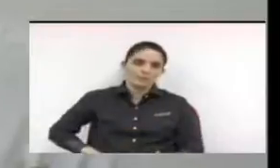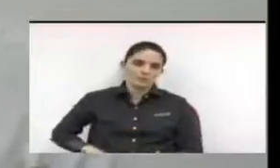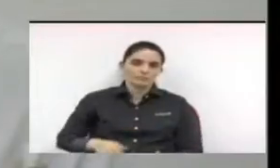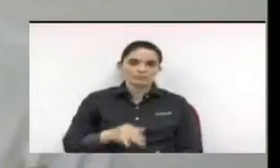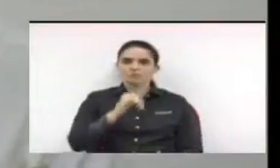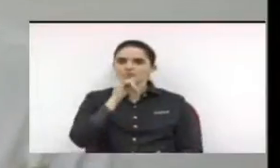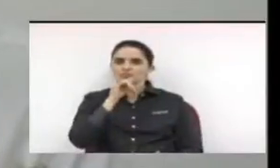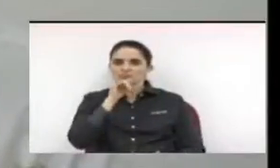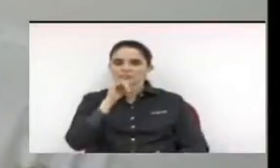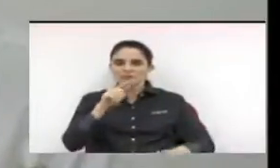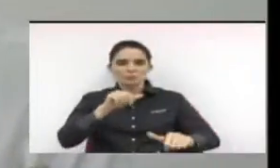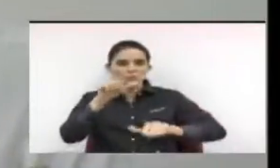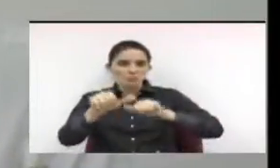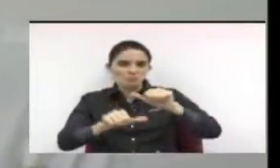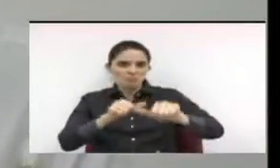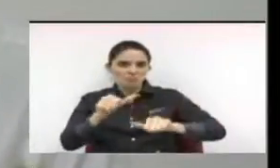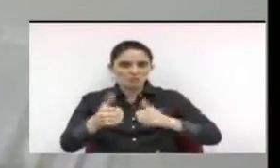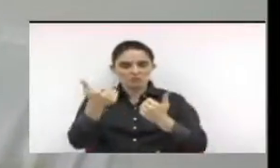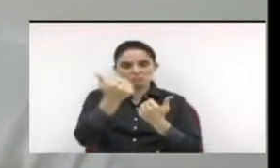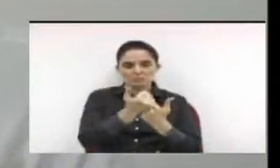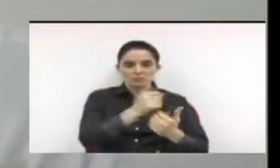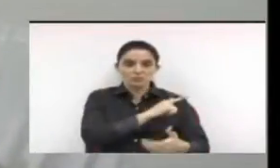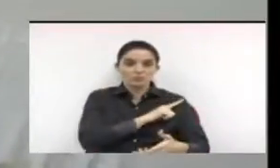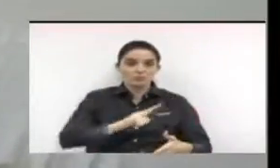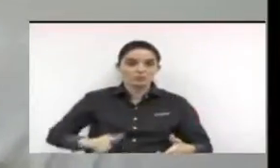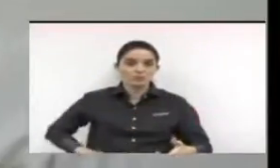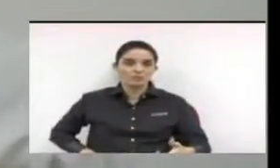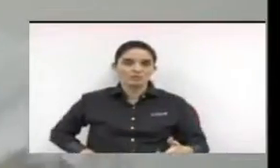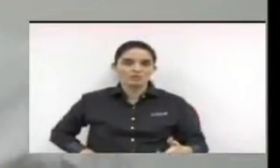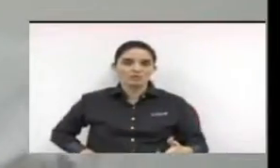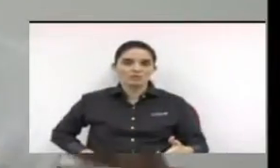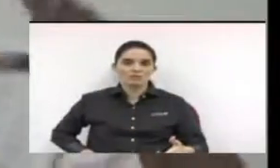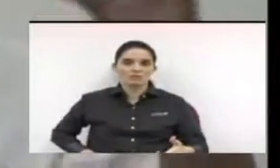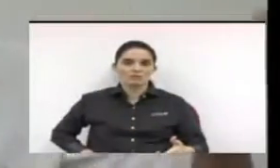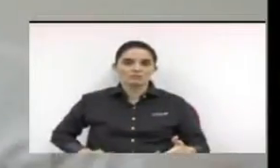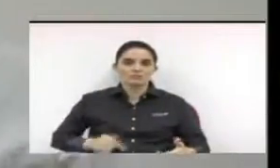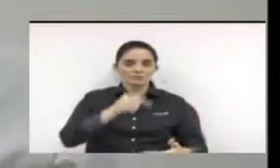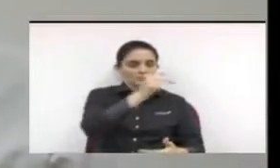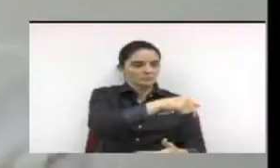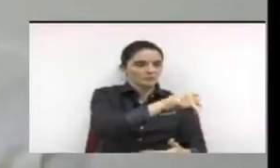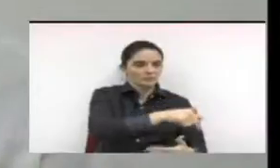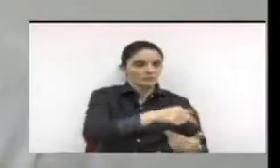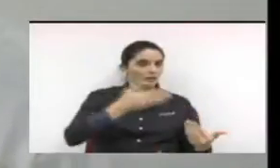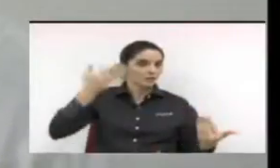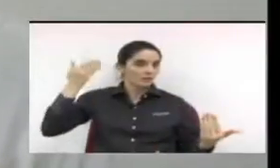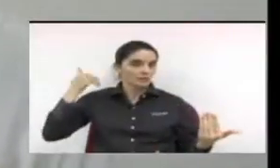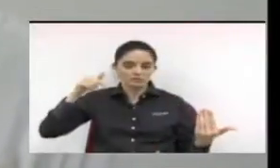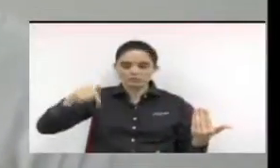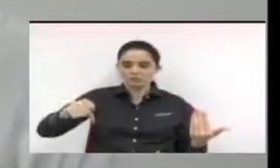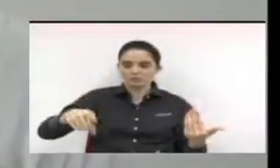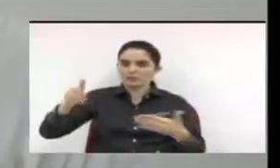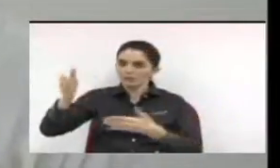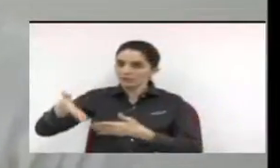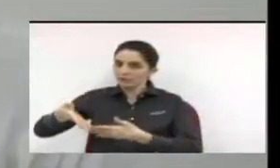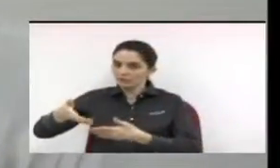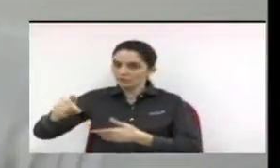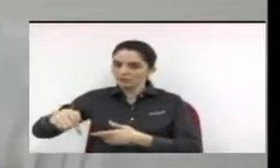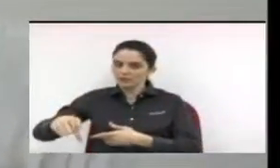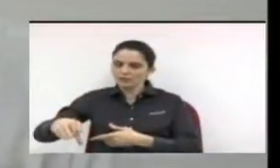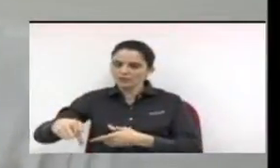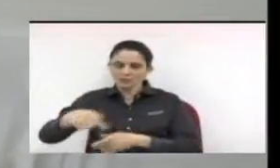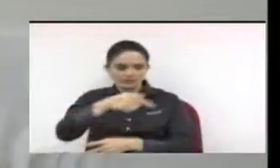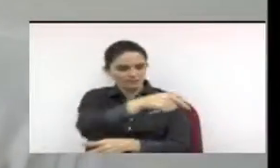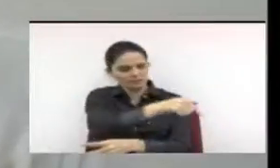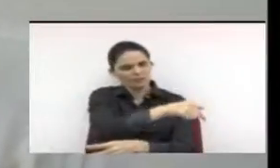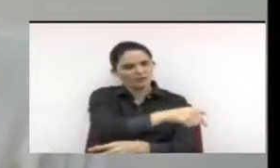um governo, outro que tem uma visão diferente, pode aproveitar, se tiver uma estrutura, uma secretaria de orçamento participativo, aproveitar